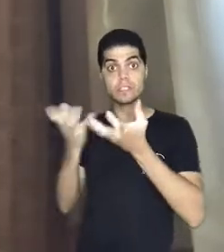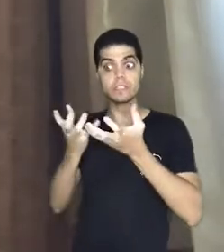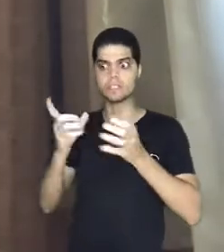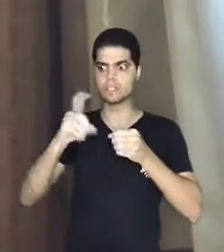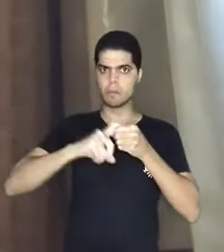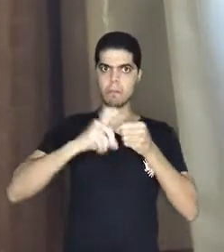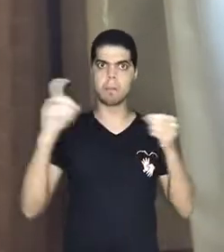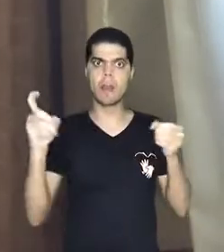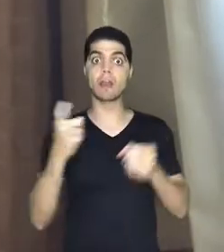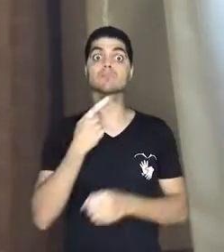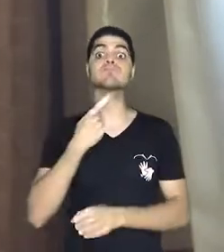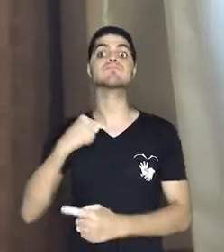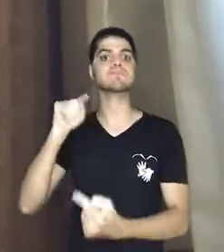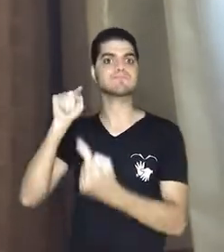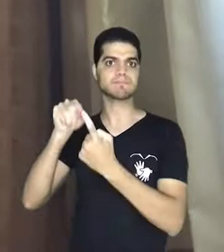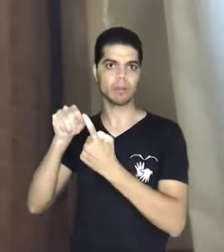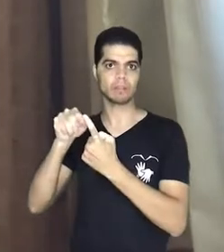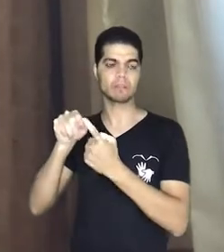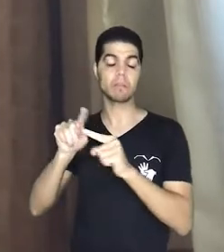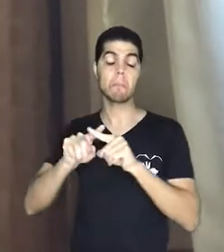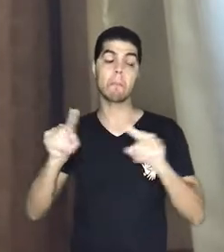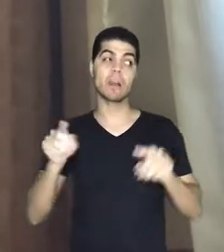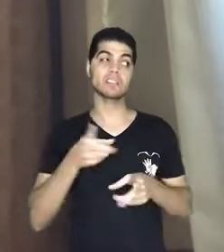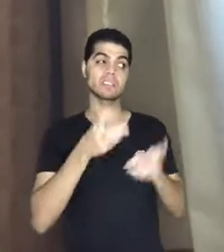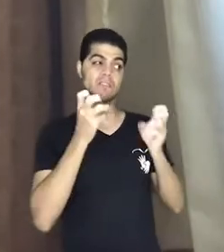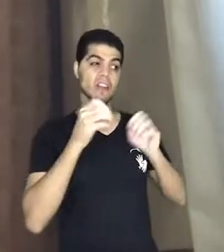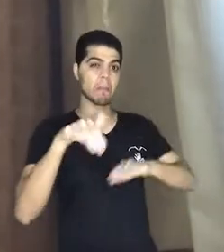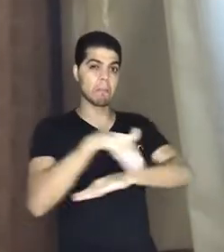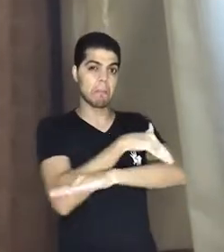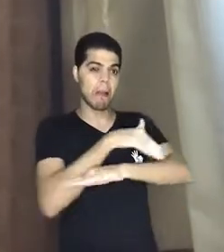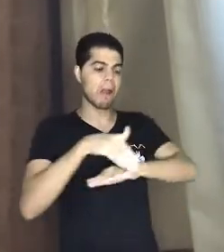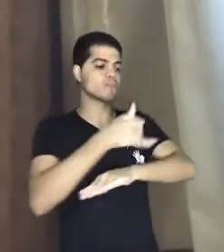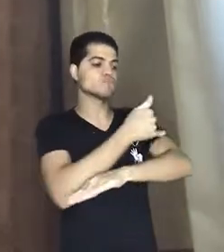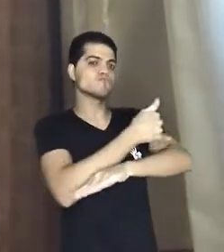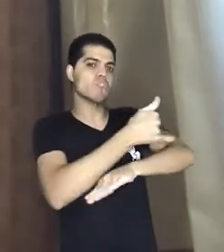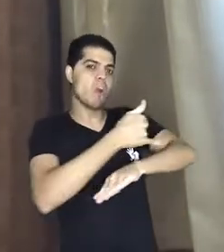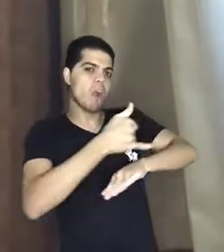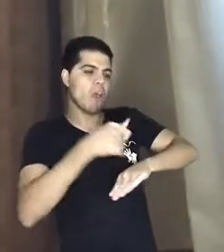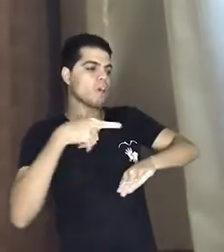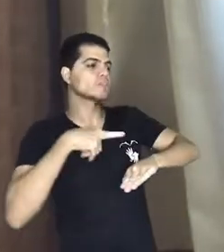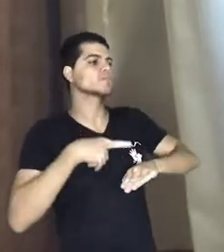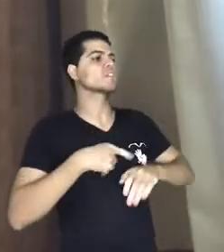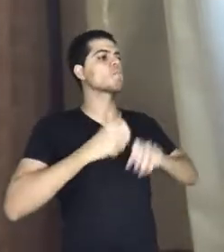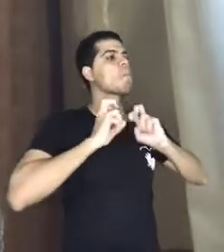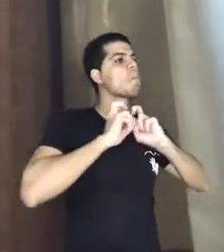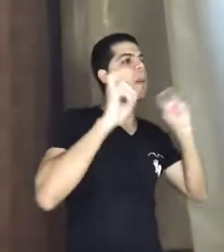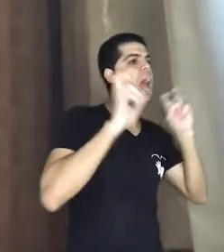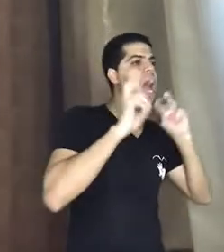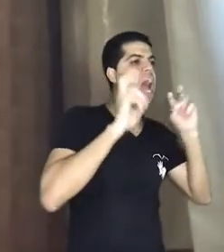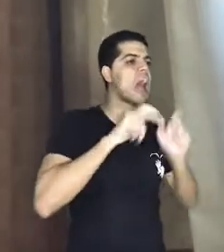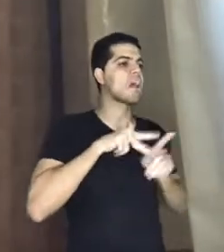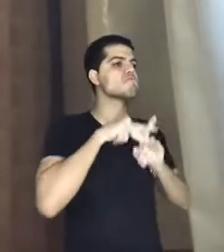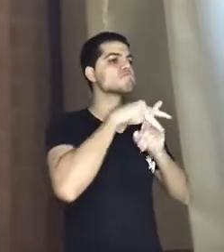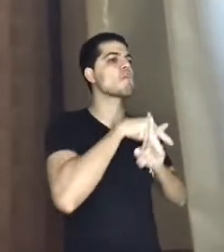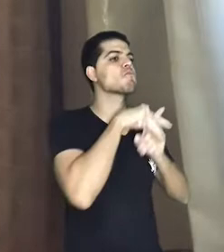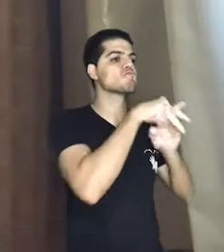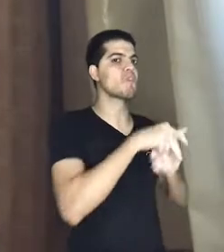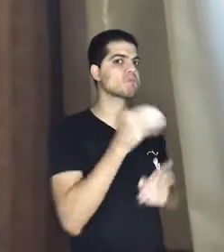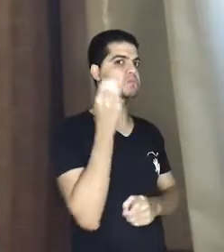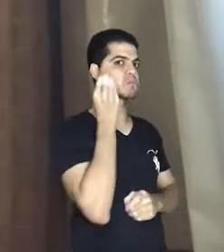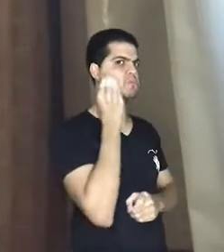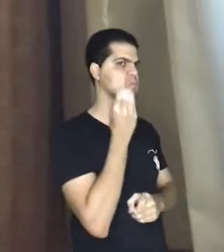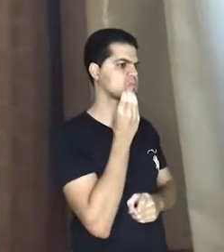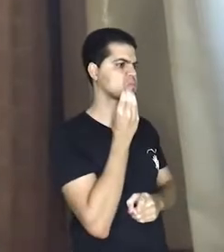pensava em um país republicano. Mas o suposto grito de independência de Dom Pedro I, a proclamação sendo feita e conduzida por Dom Pedro I,